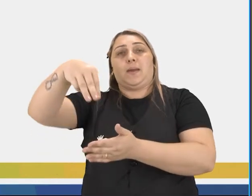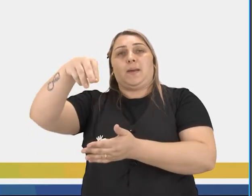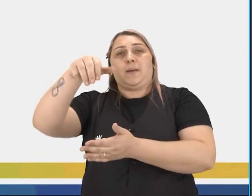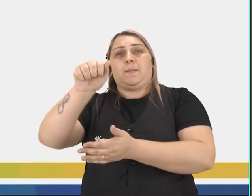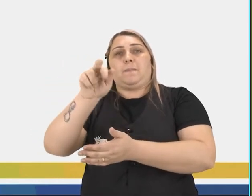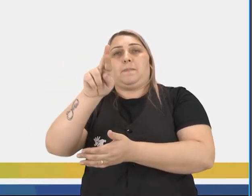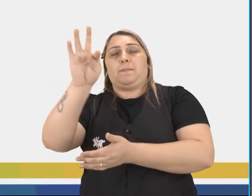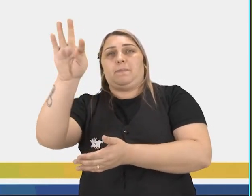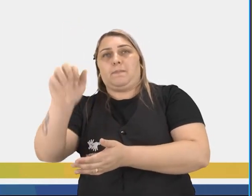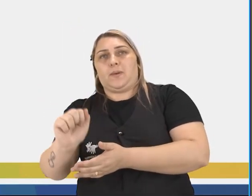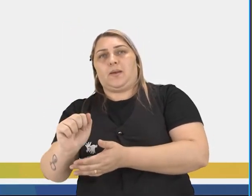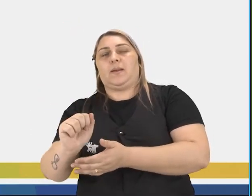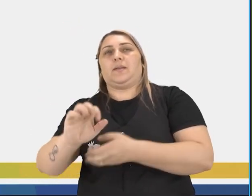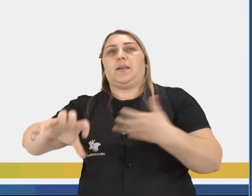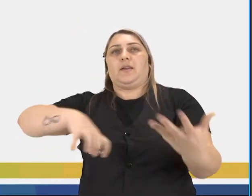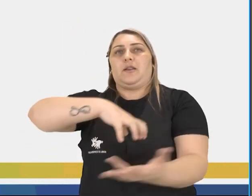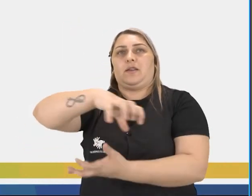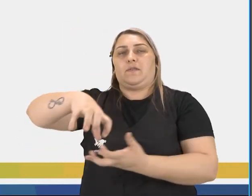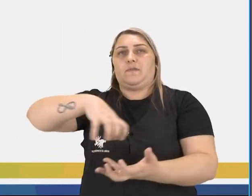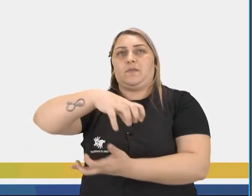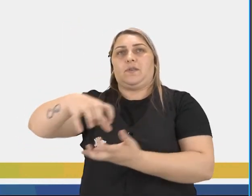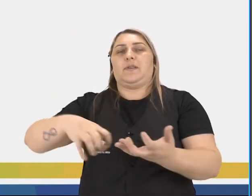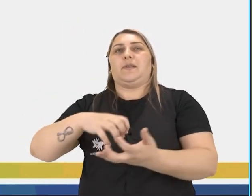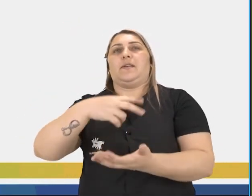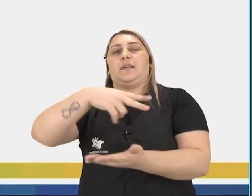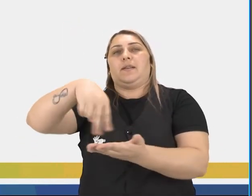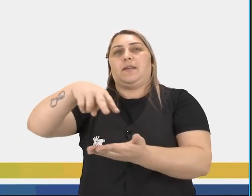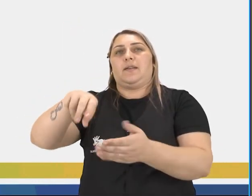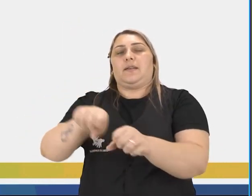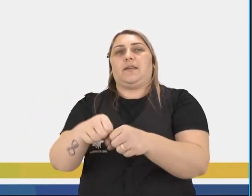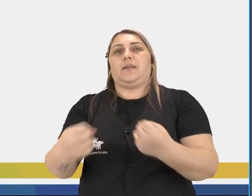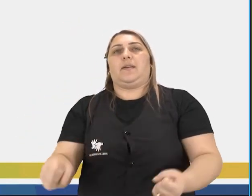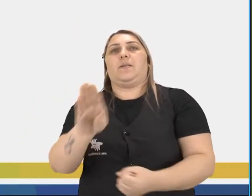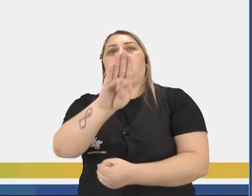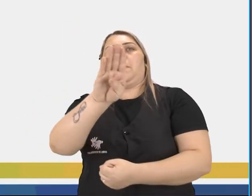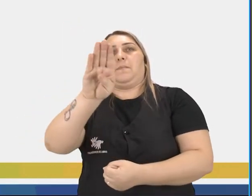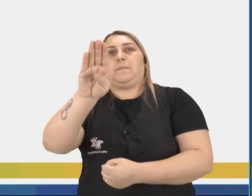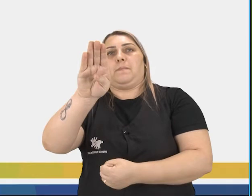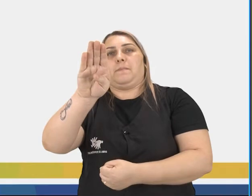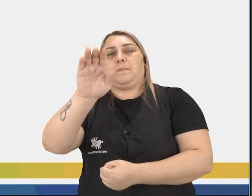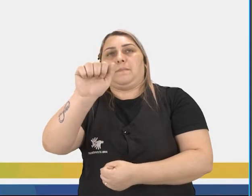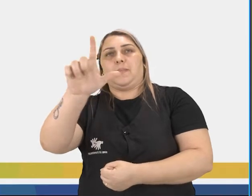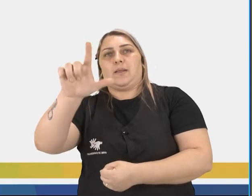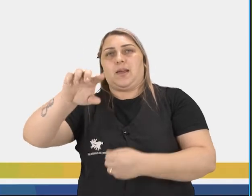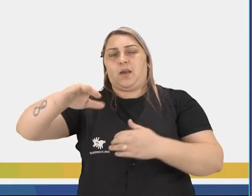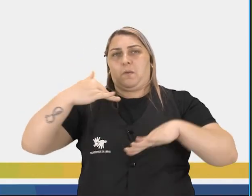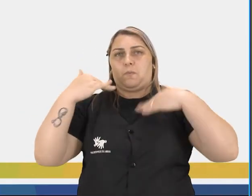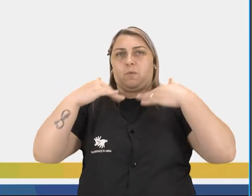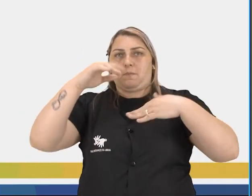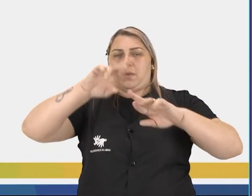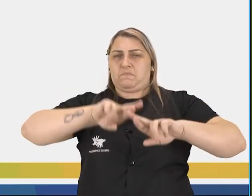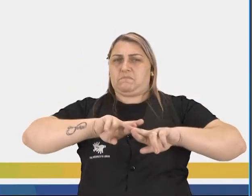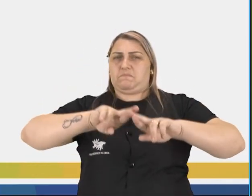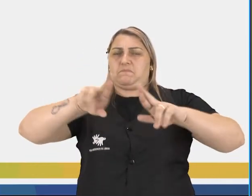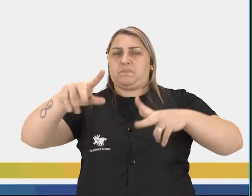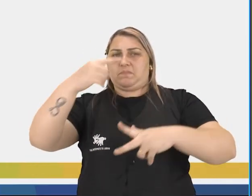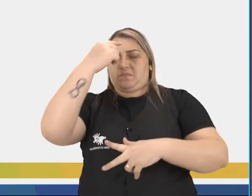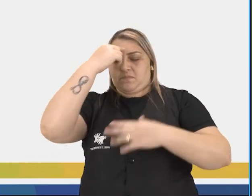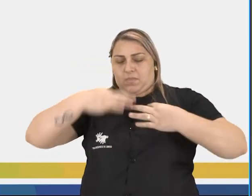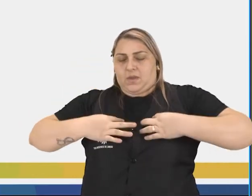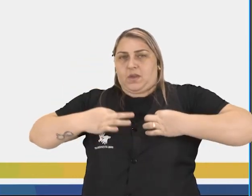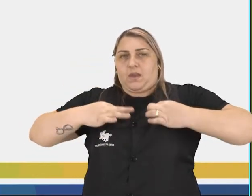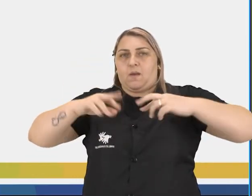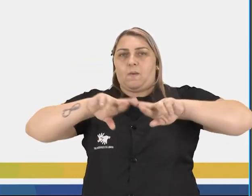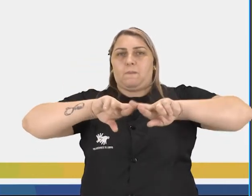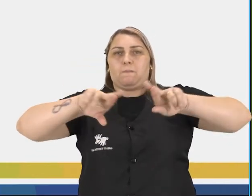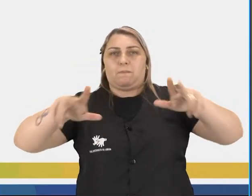Gra, ela que revolucionou a dança moderna. Ou seja, quebrando o balé. Vocês percebem que o movimento já é bem diferente, o figurino já